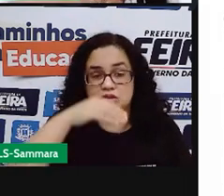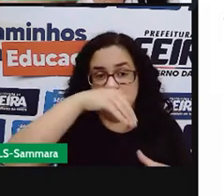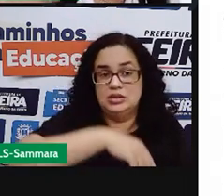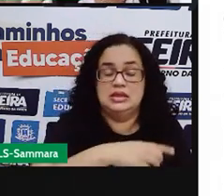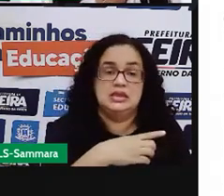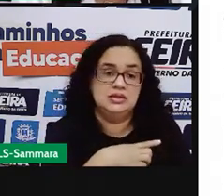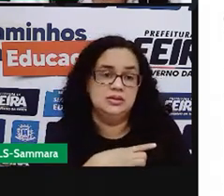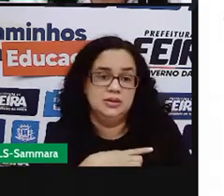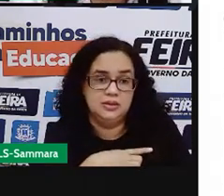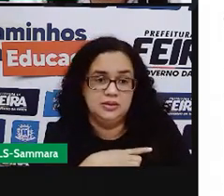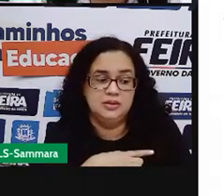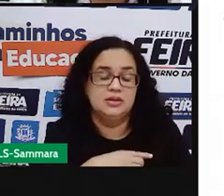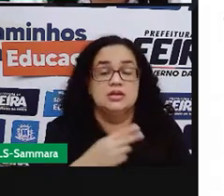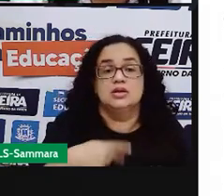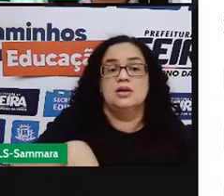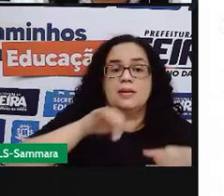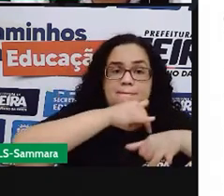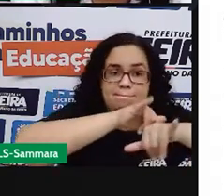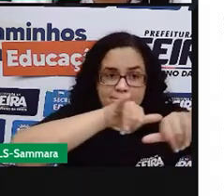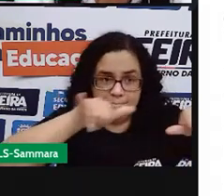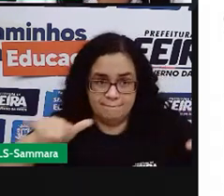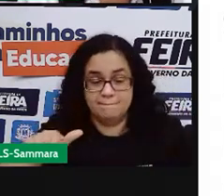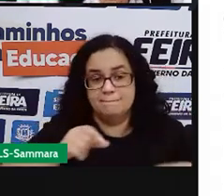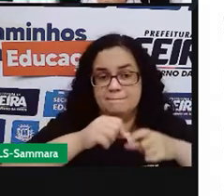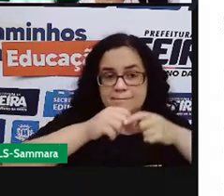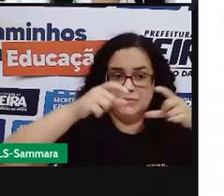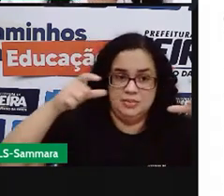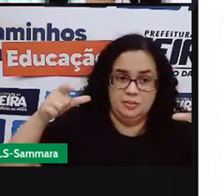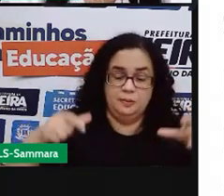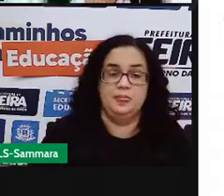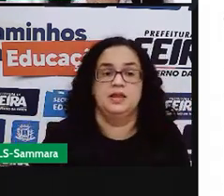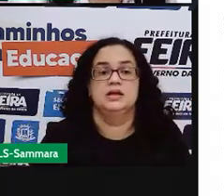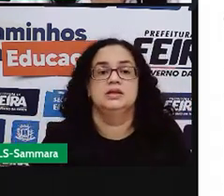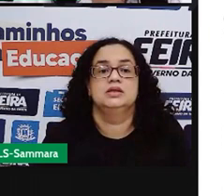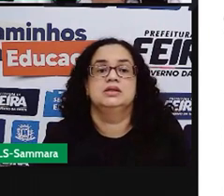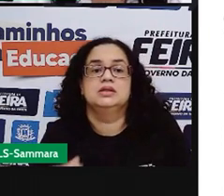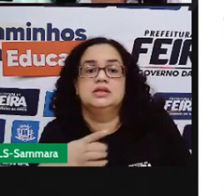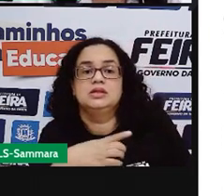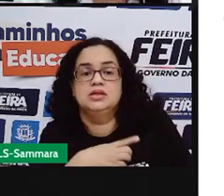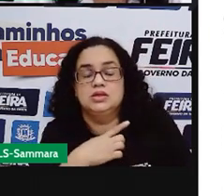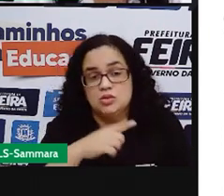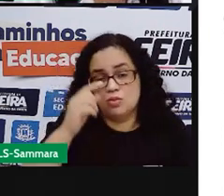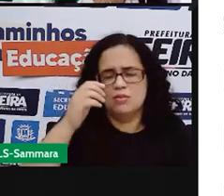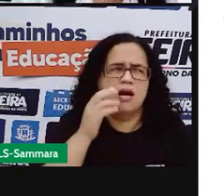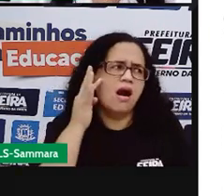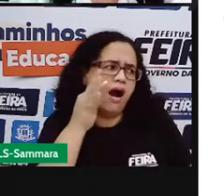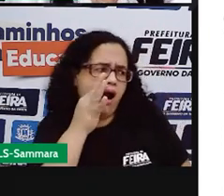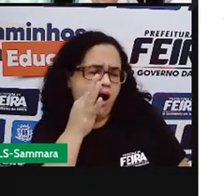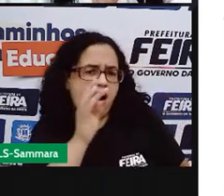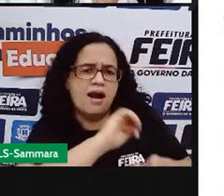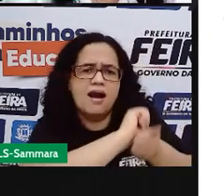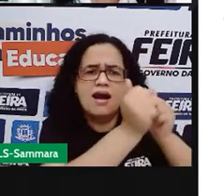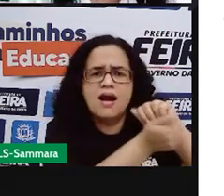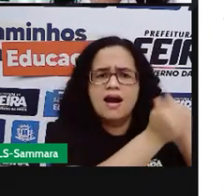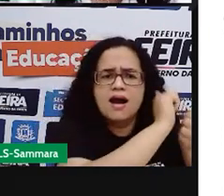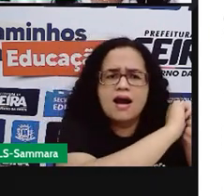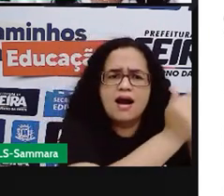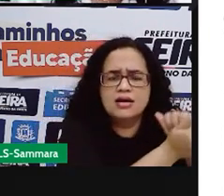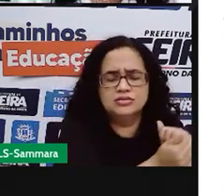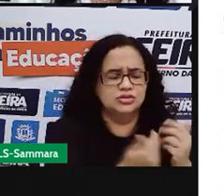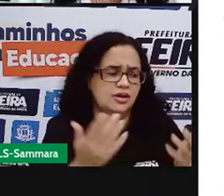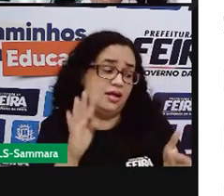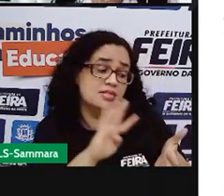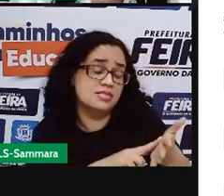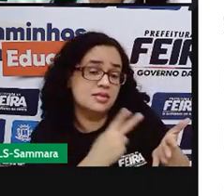uma expectativa sobre aquele produto muito maior. Quando se aprecia uma obra de arte, a pessoa interpreta do seu